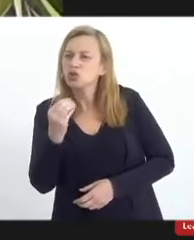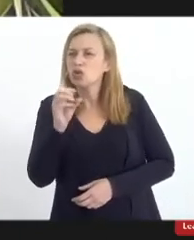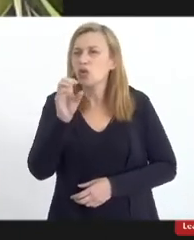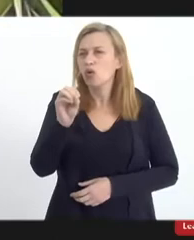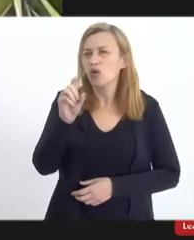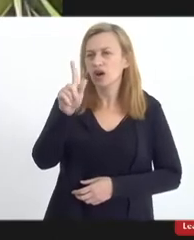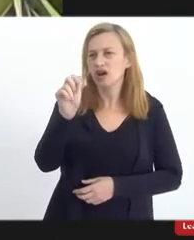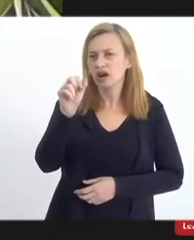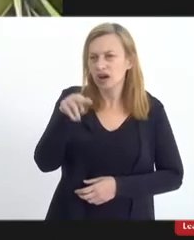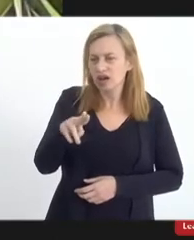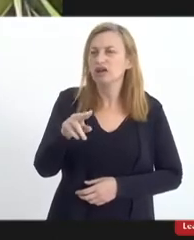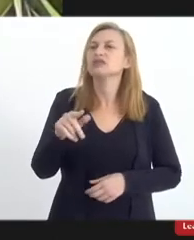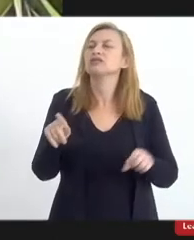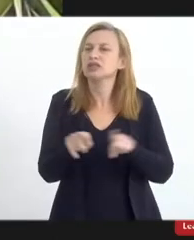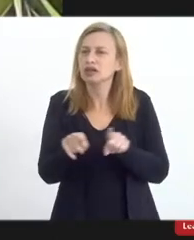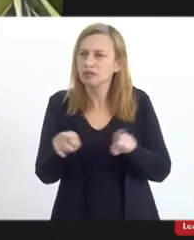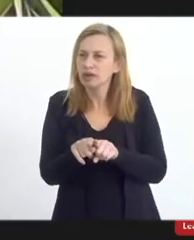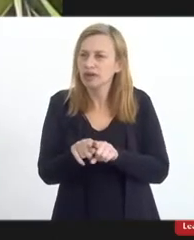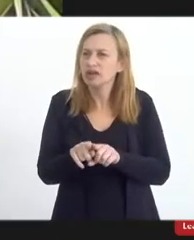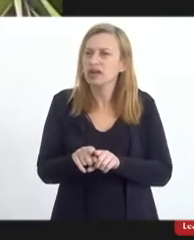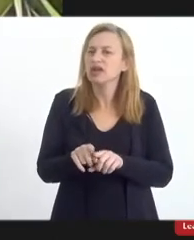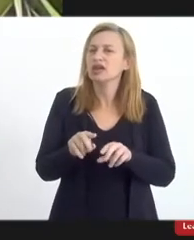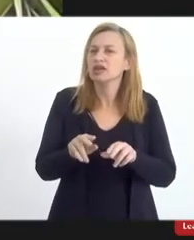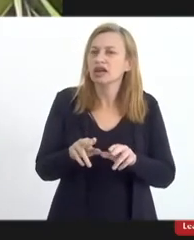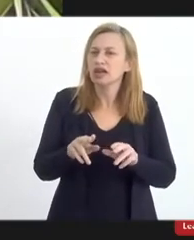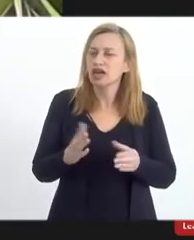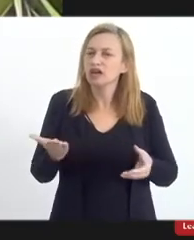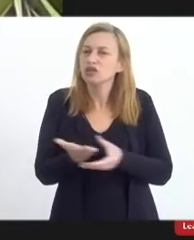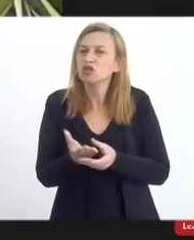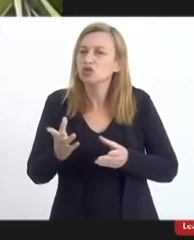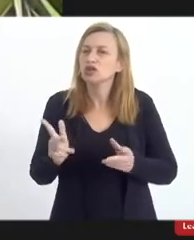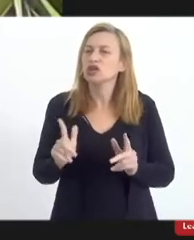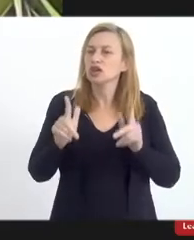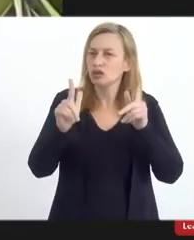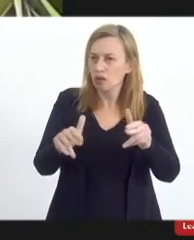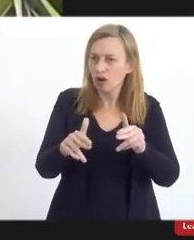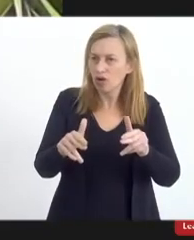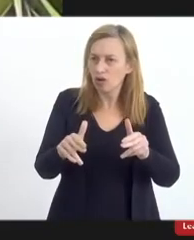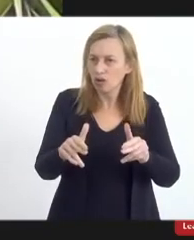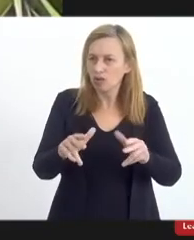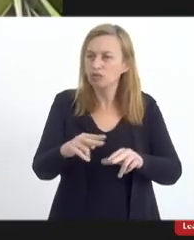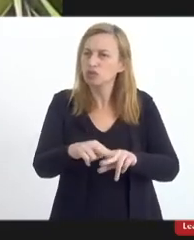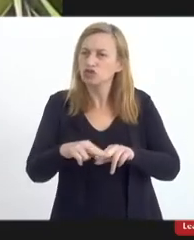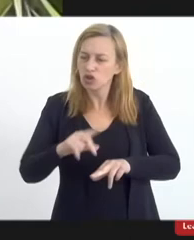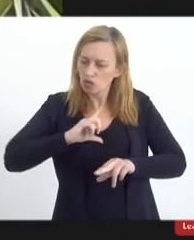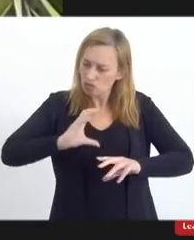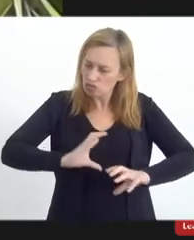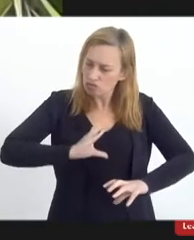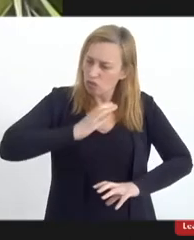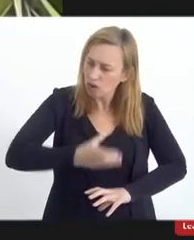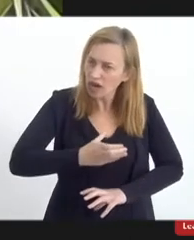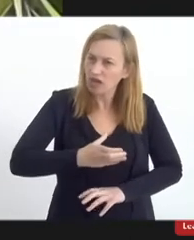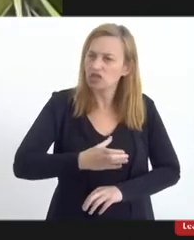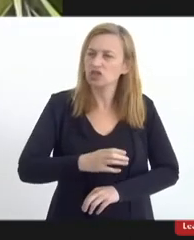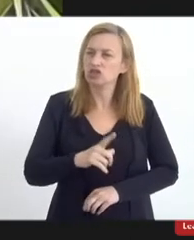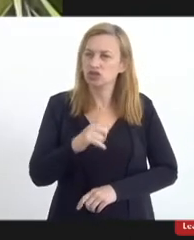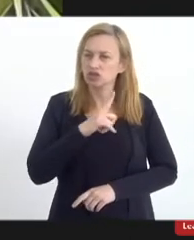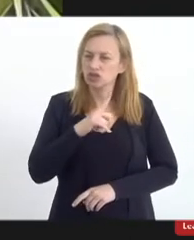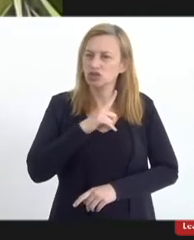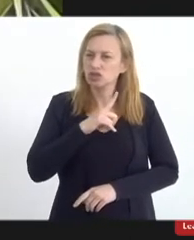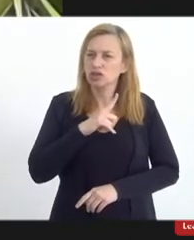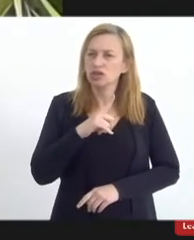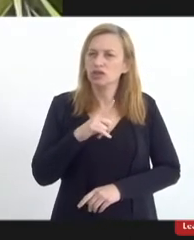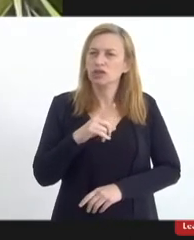também movendo uma ação pelos mesmos motivos, eu tomei força e coragem e peguei as